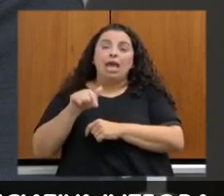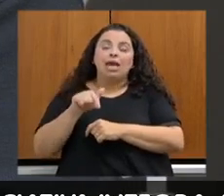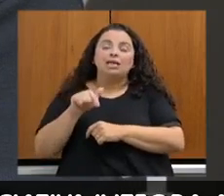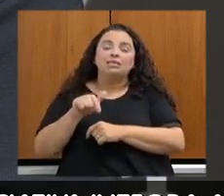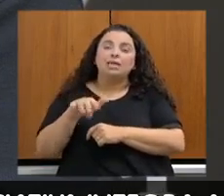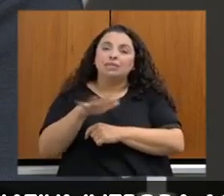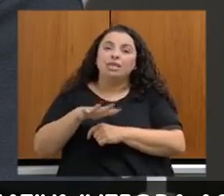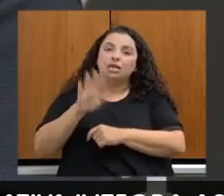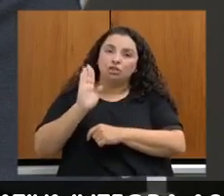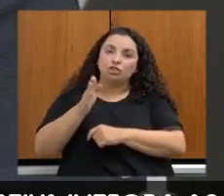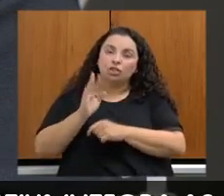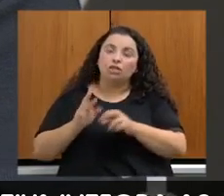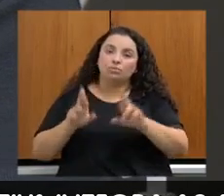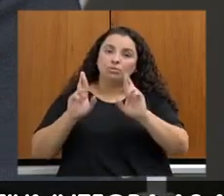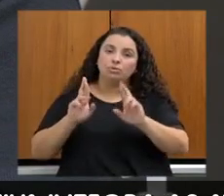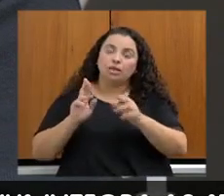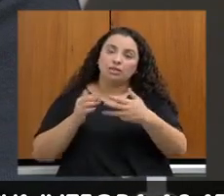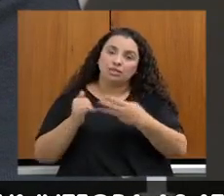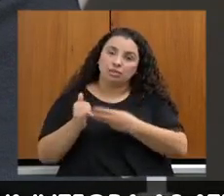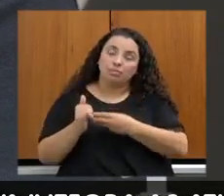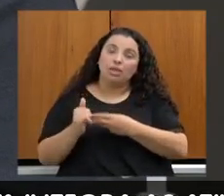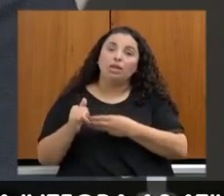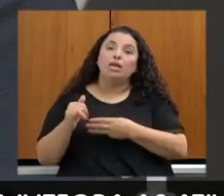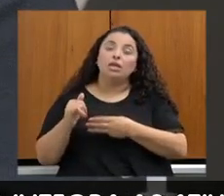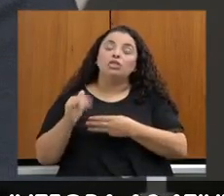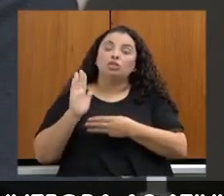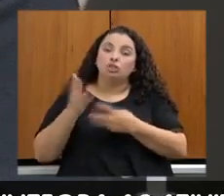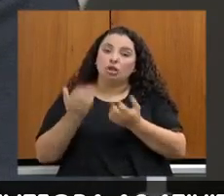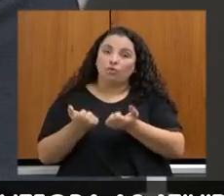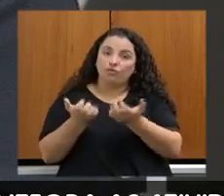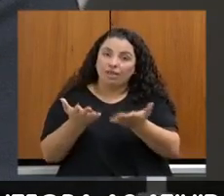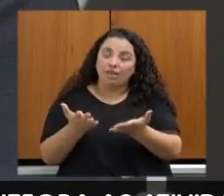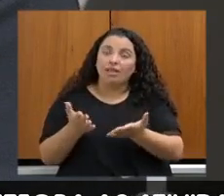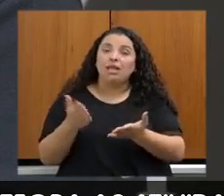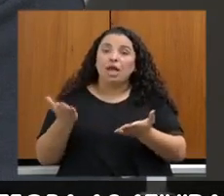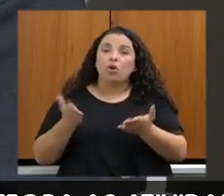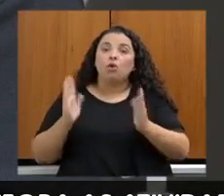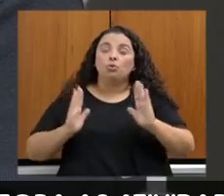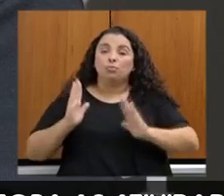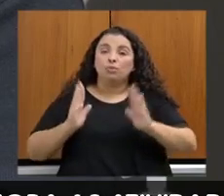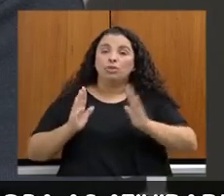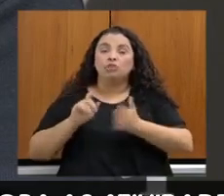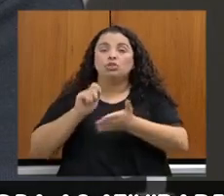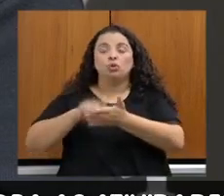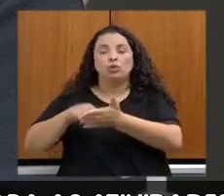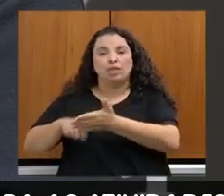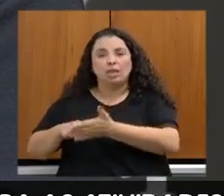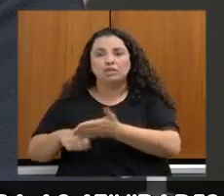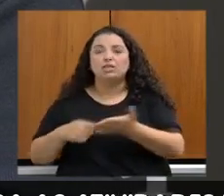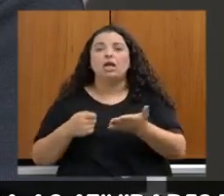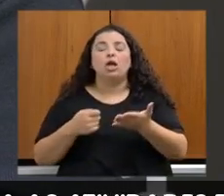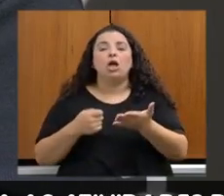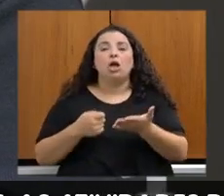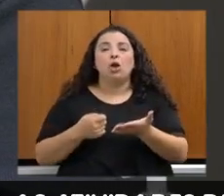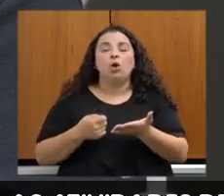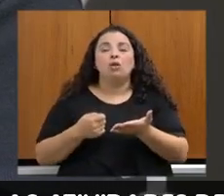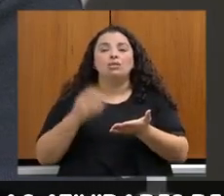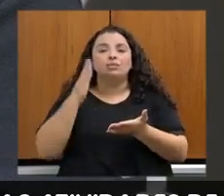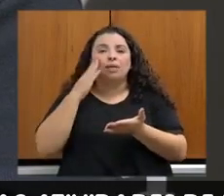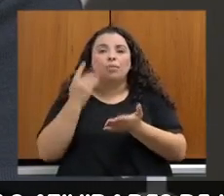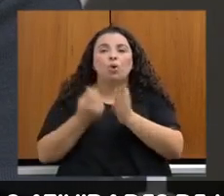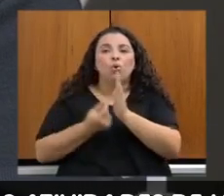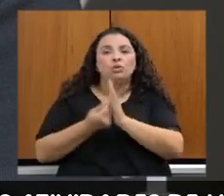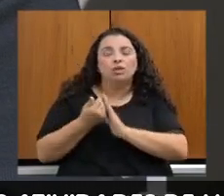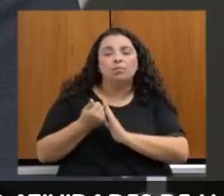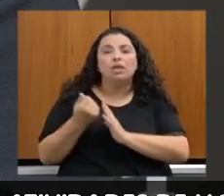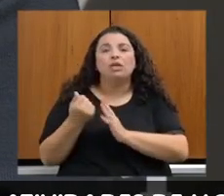já todas ofertadas, e agora eles estão num processo efetivamente de contratação, alocação dos valores para poder fazer os